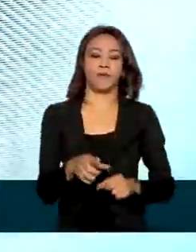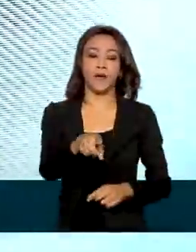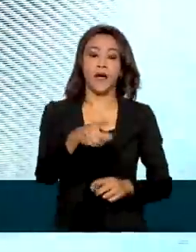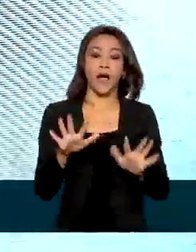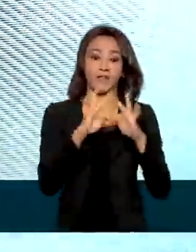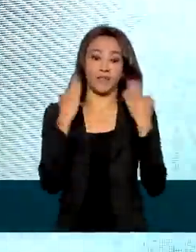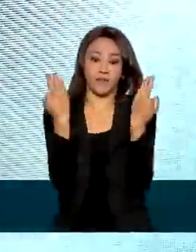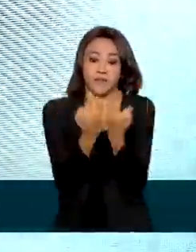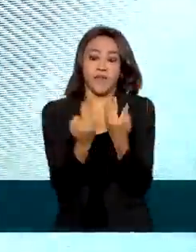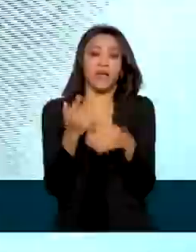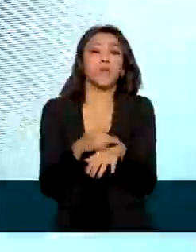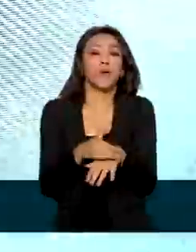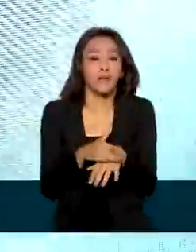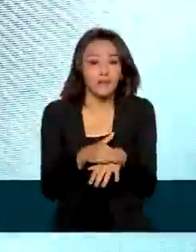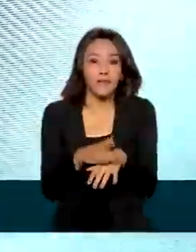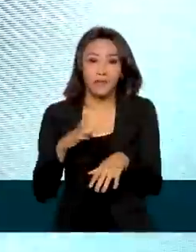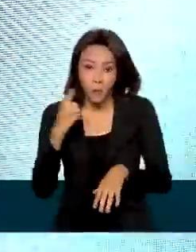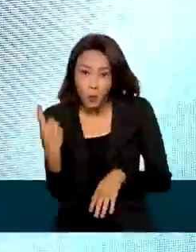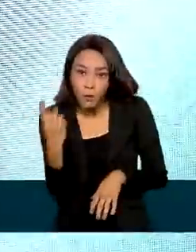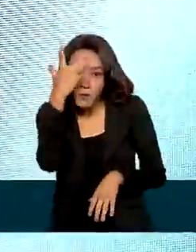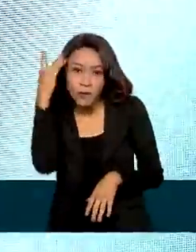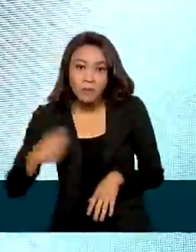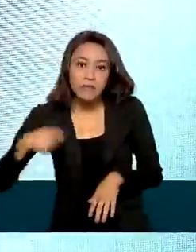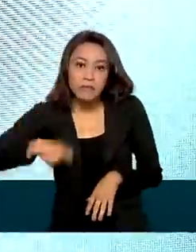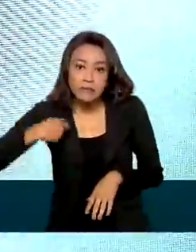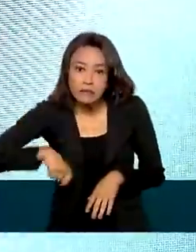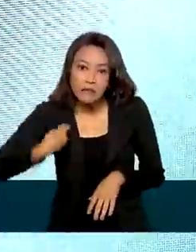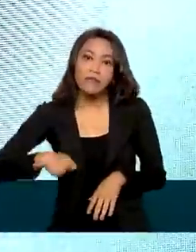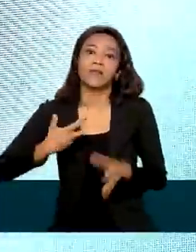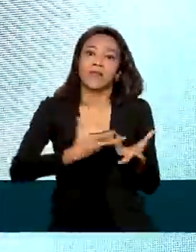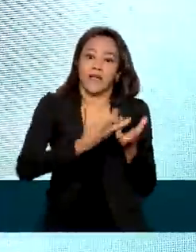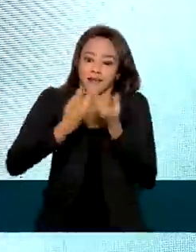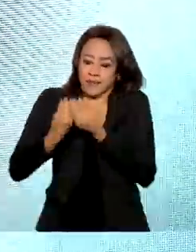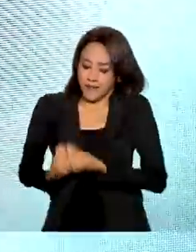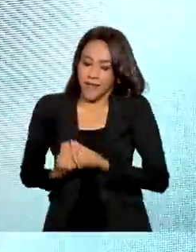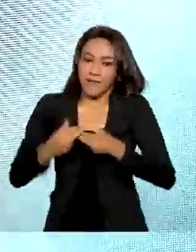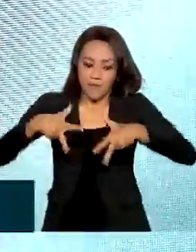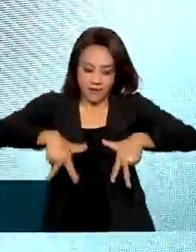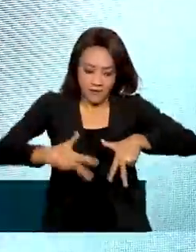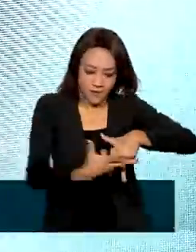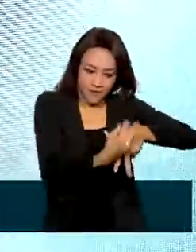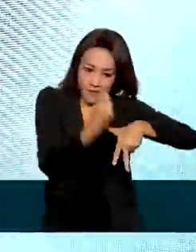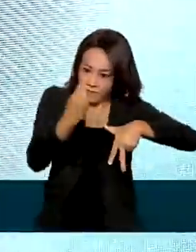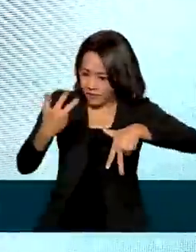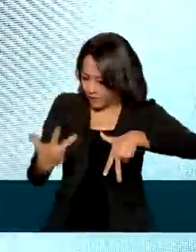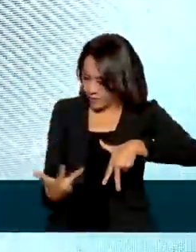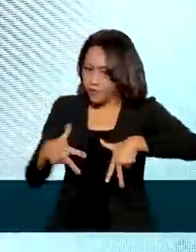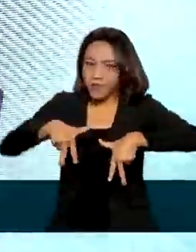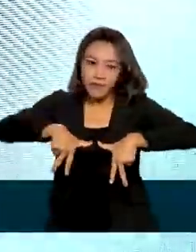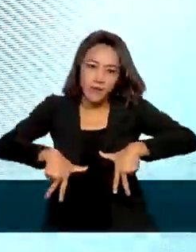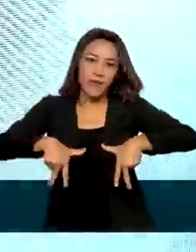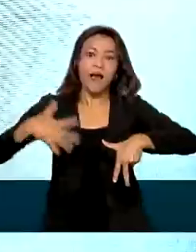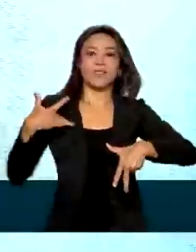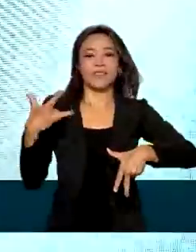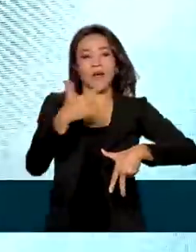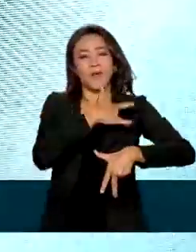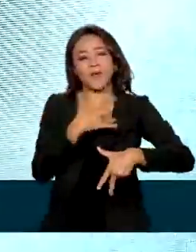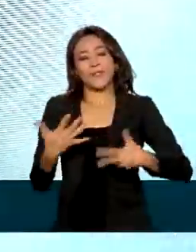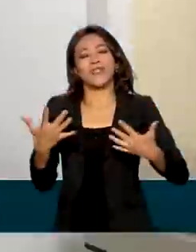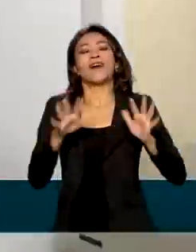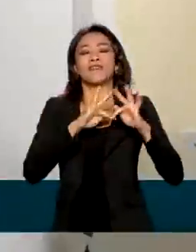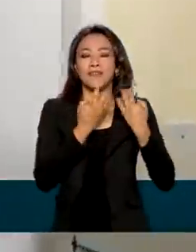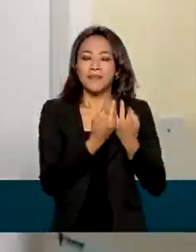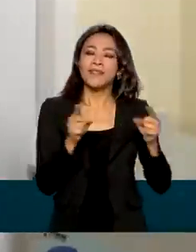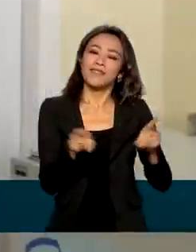a família toda adoece. E quando esse paciente também recebe a saúde de volta, a família também recebe essa